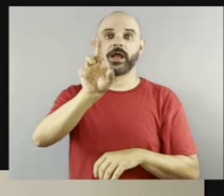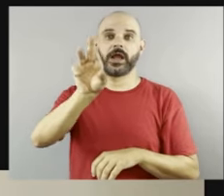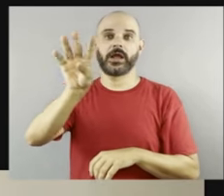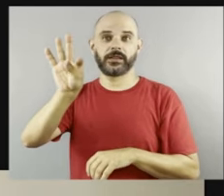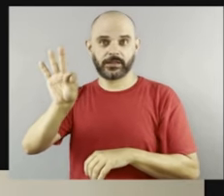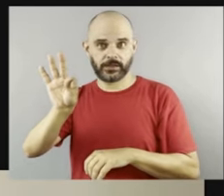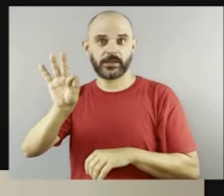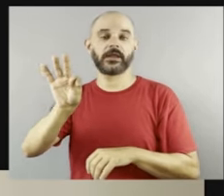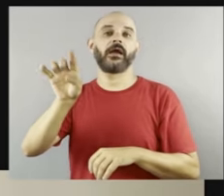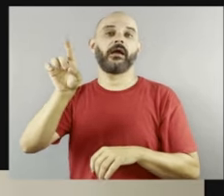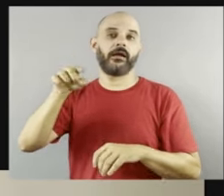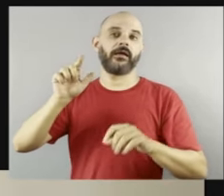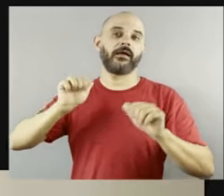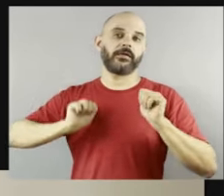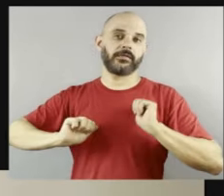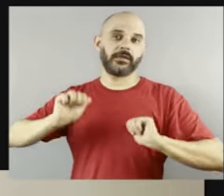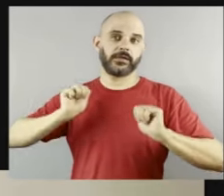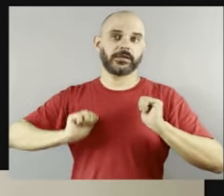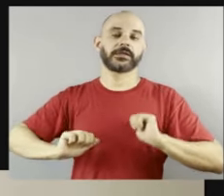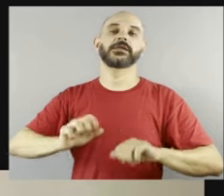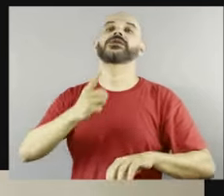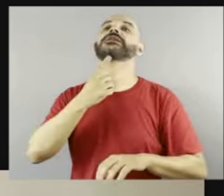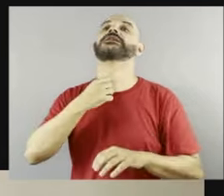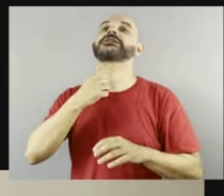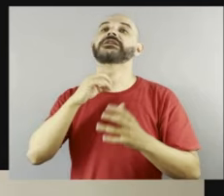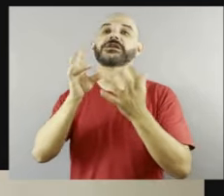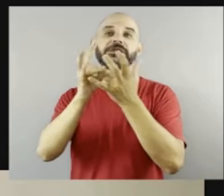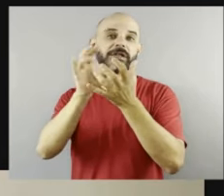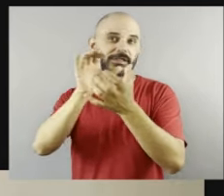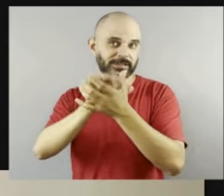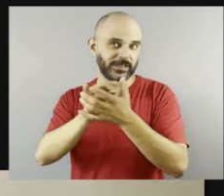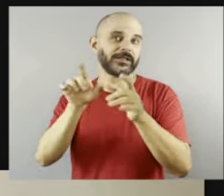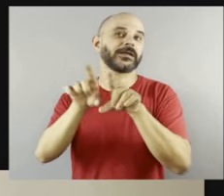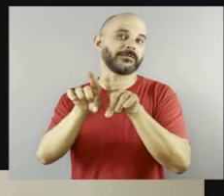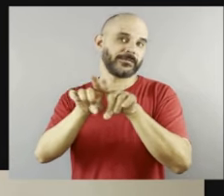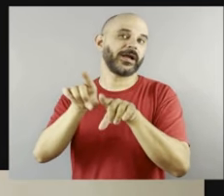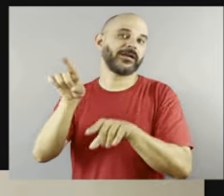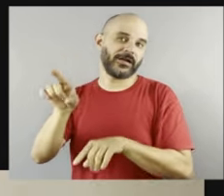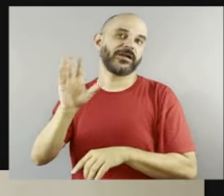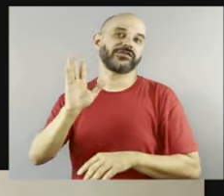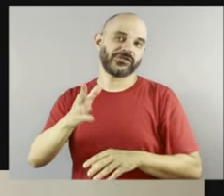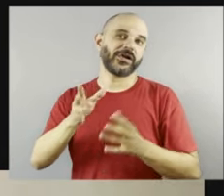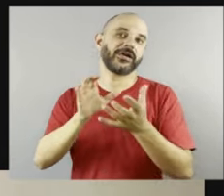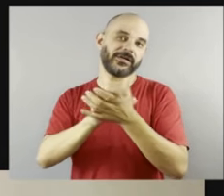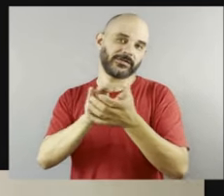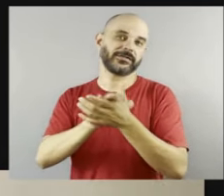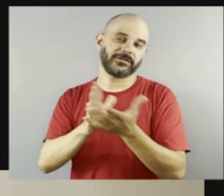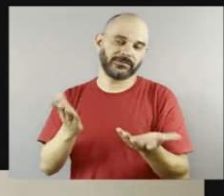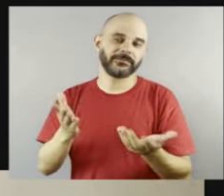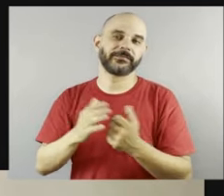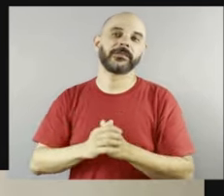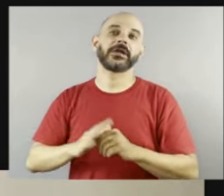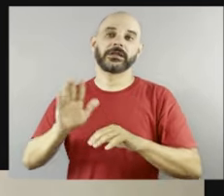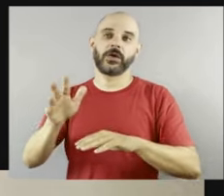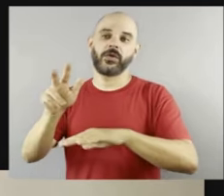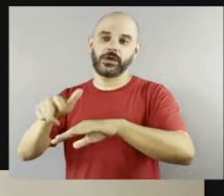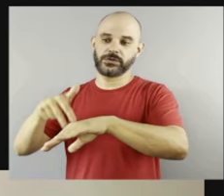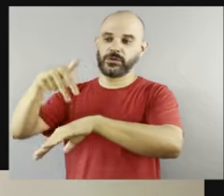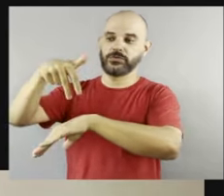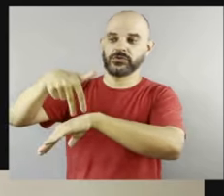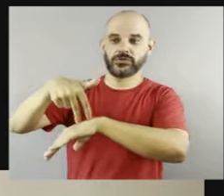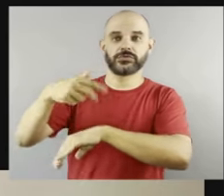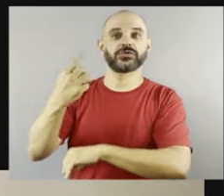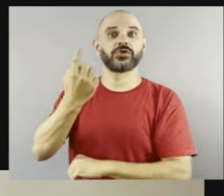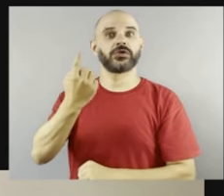e o desejo de se casar, que ela também já realizou, né? Então, ela sobe no palco, sozinha, muita coragem, né?